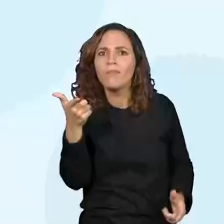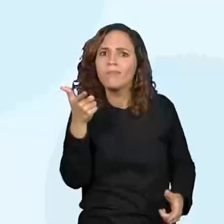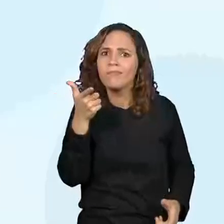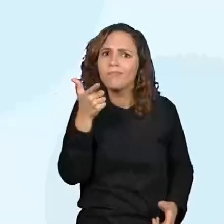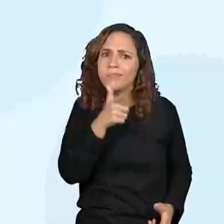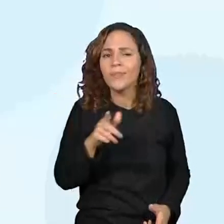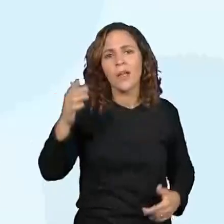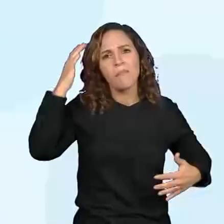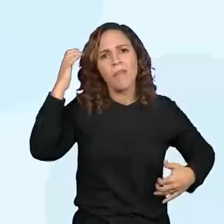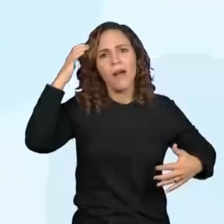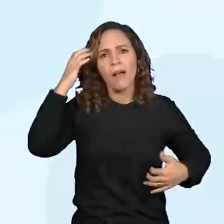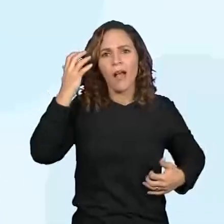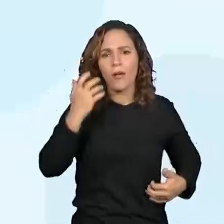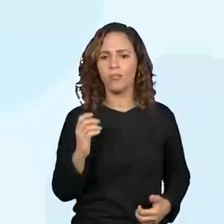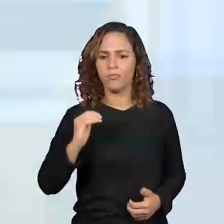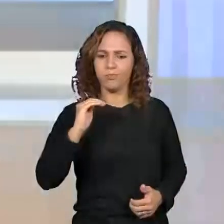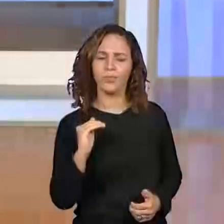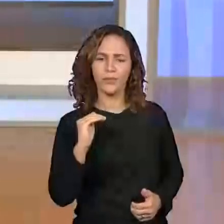um em cima do outro?